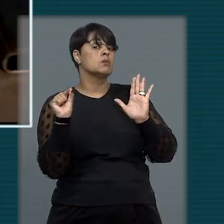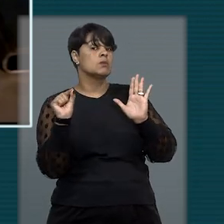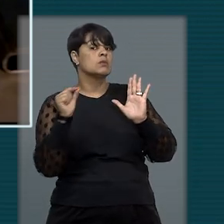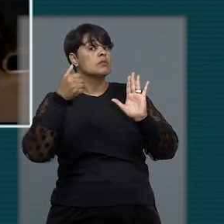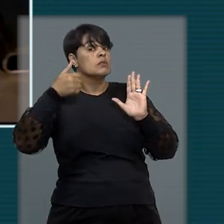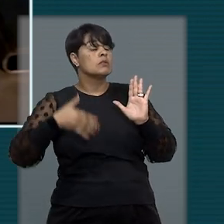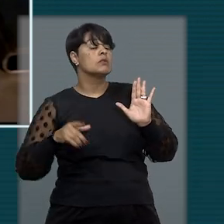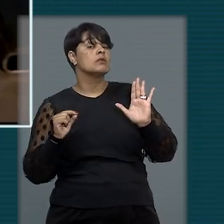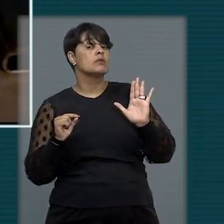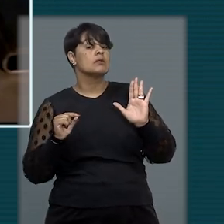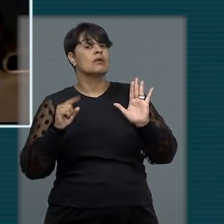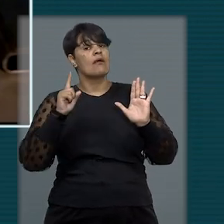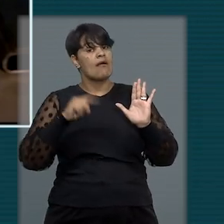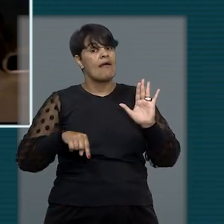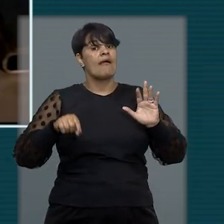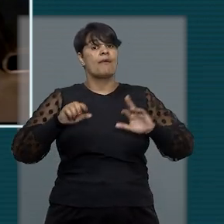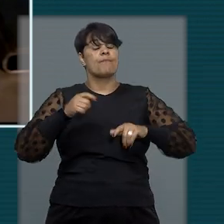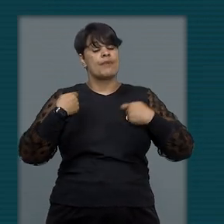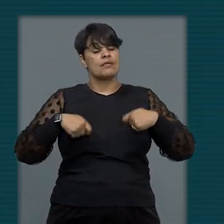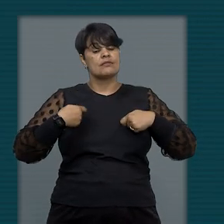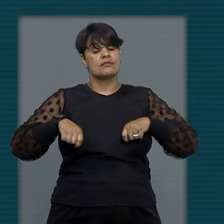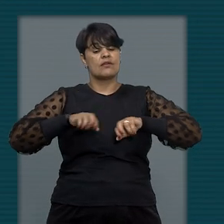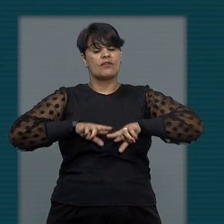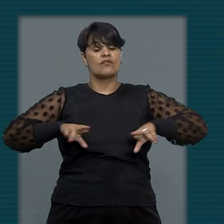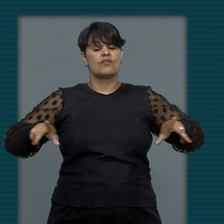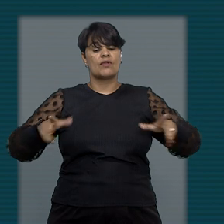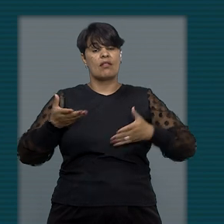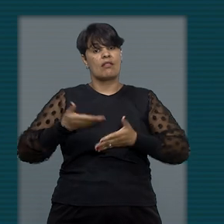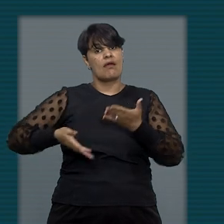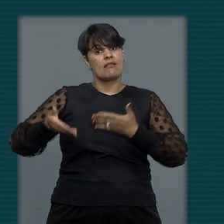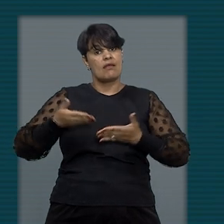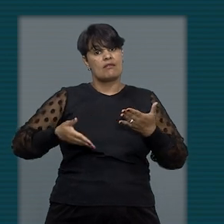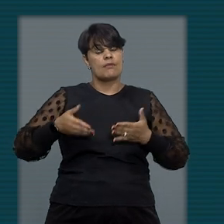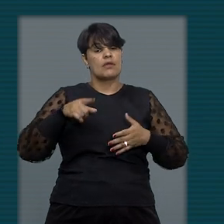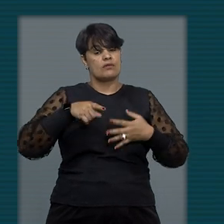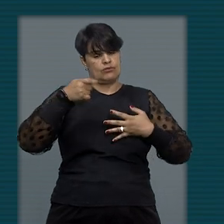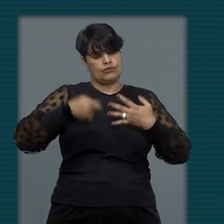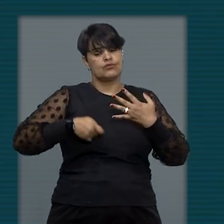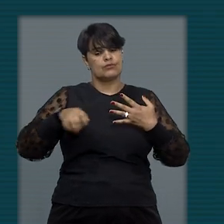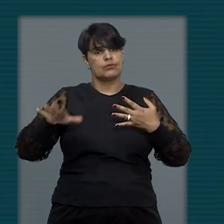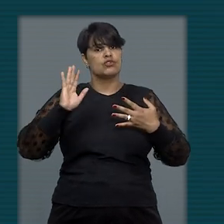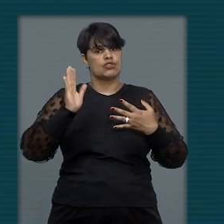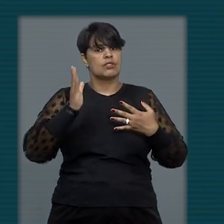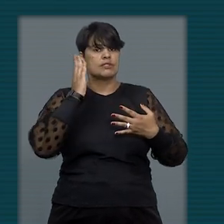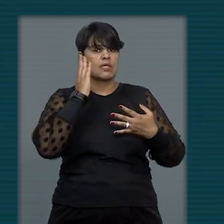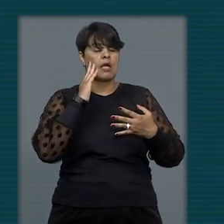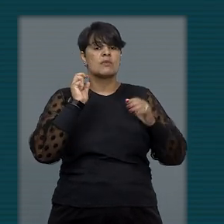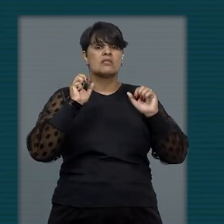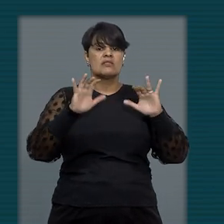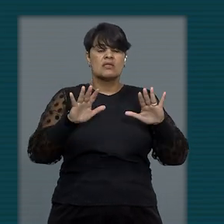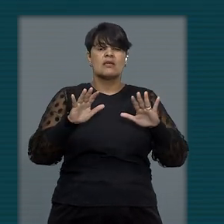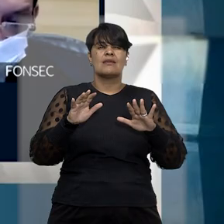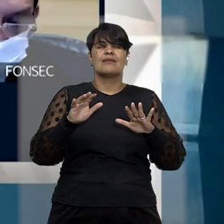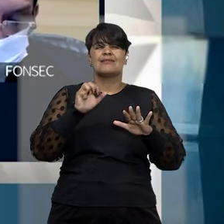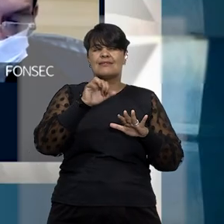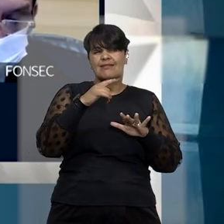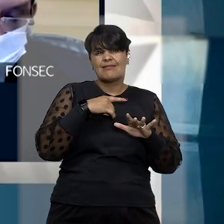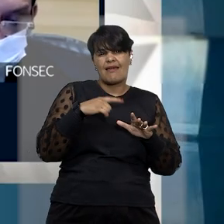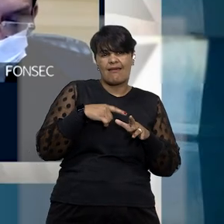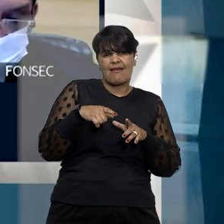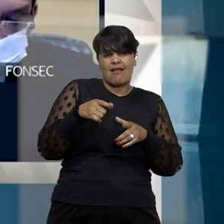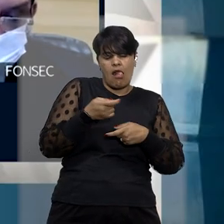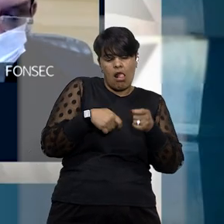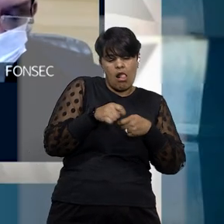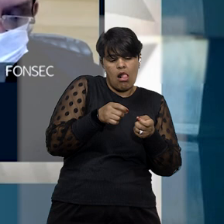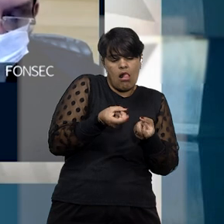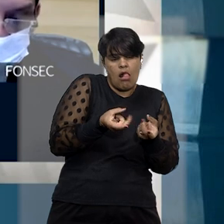consagrou o tratamento diferenciado que já era atribuído pela jurisprudência ao tráfico privilegiado. Assim,